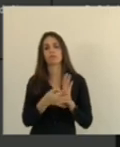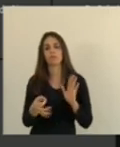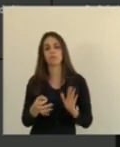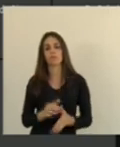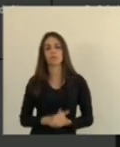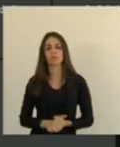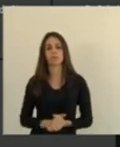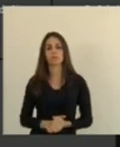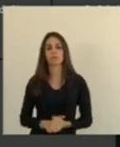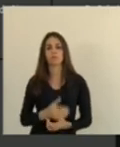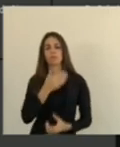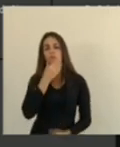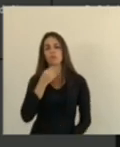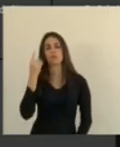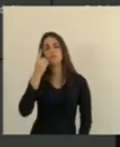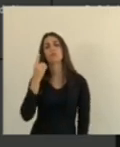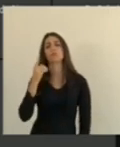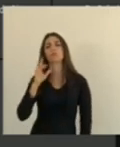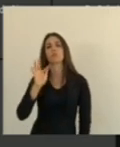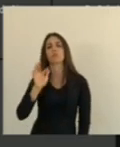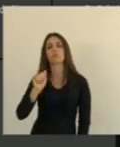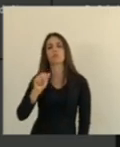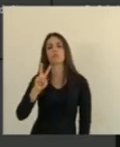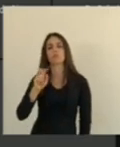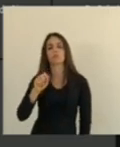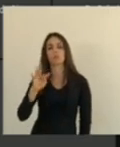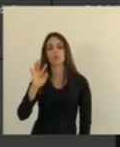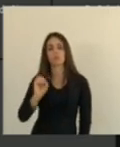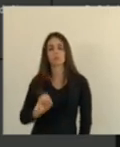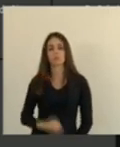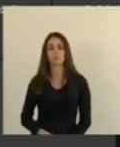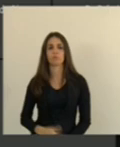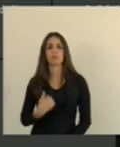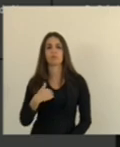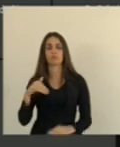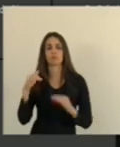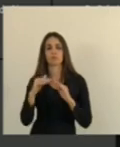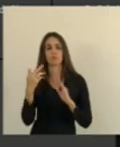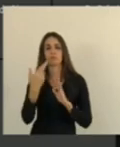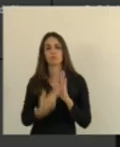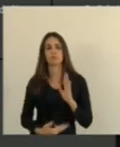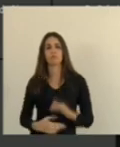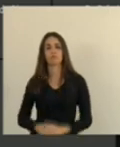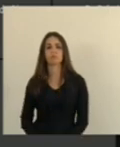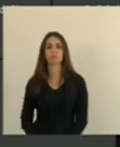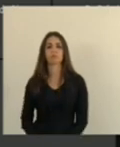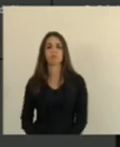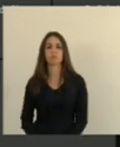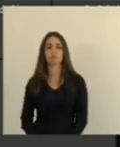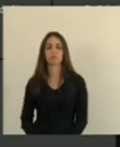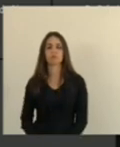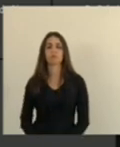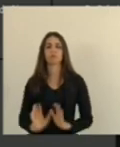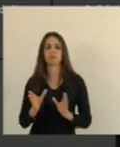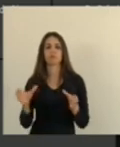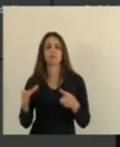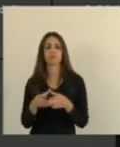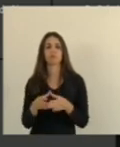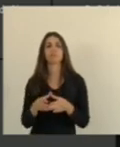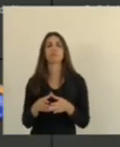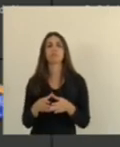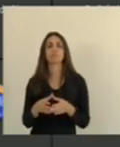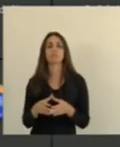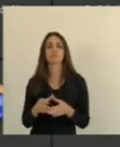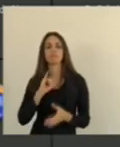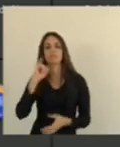deputado doutor com o relator nós temos já a maioria mas eu vou chamar